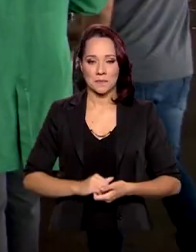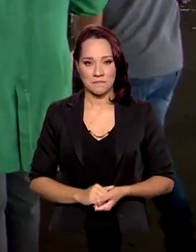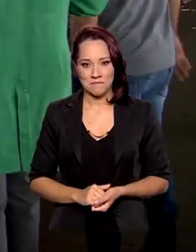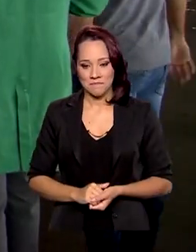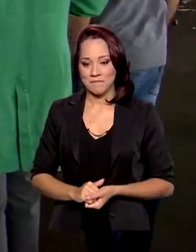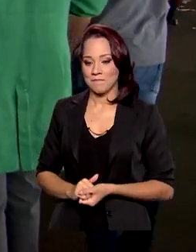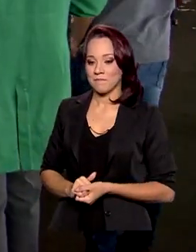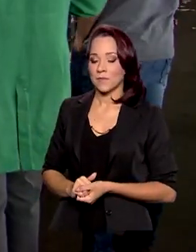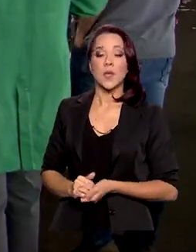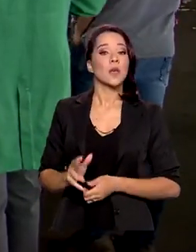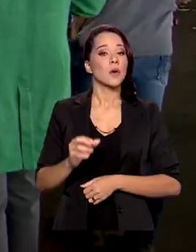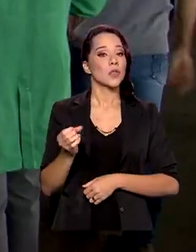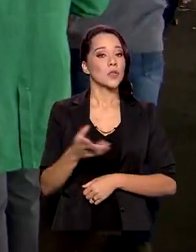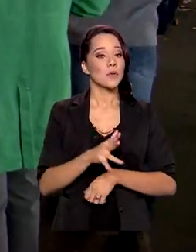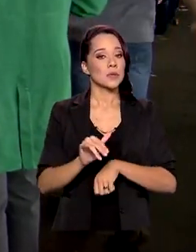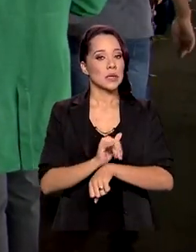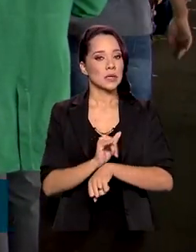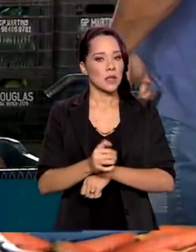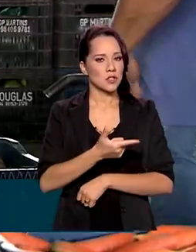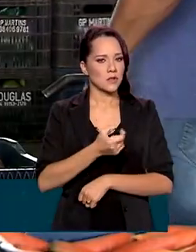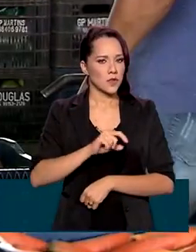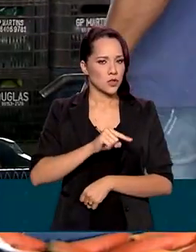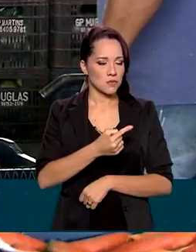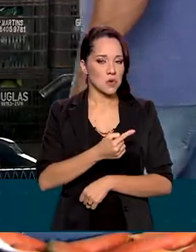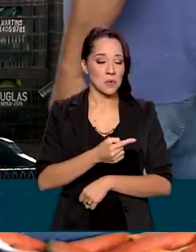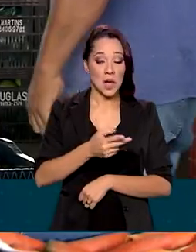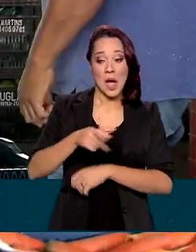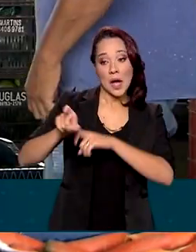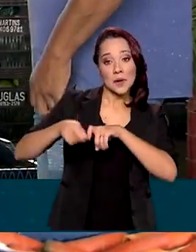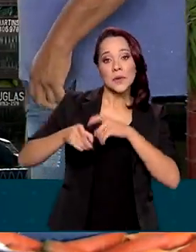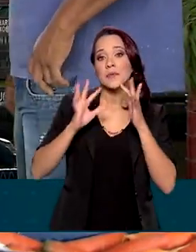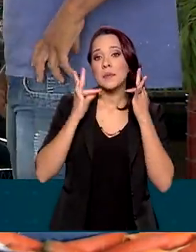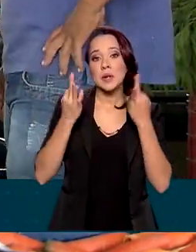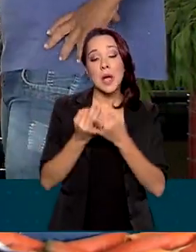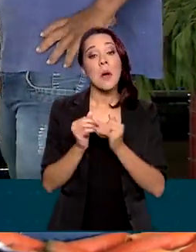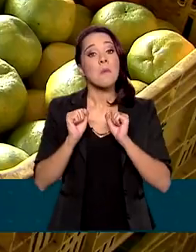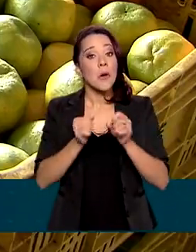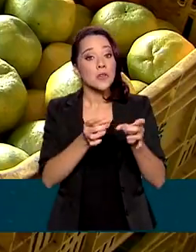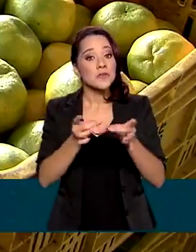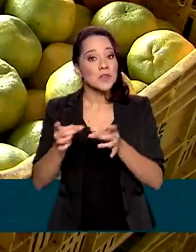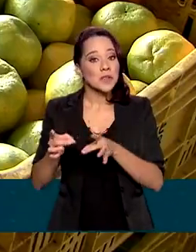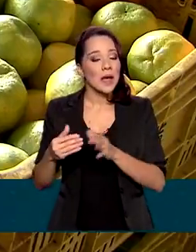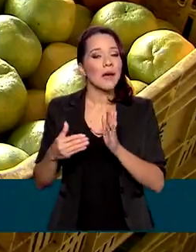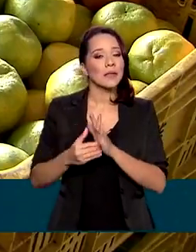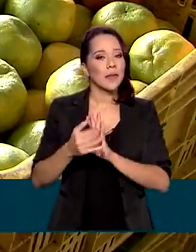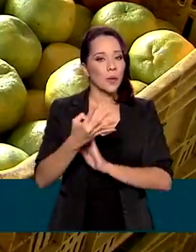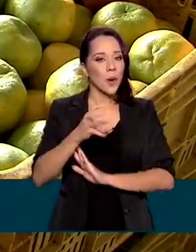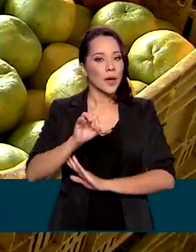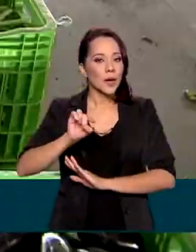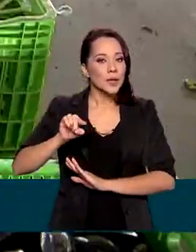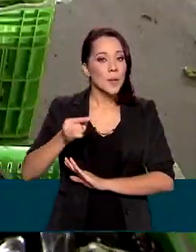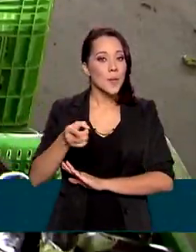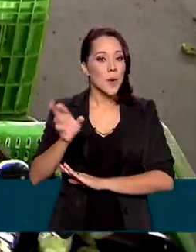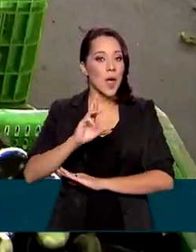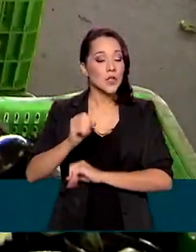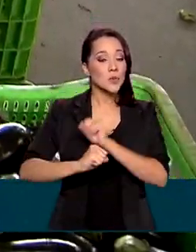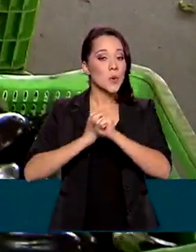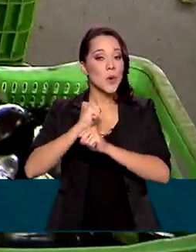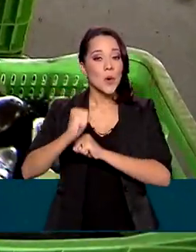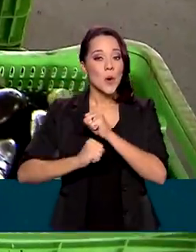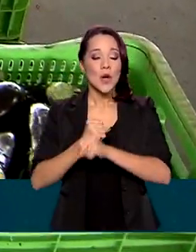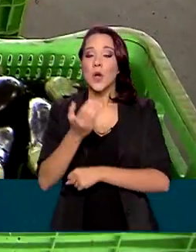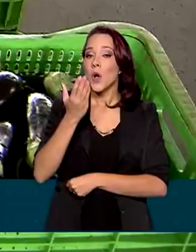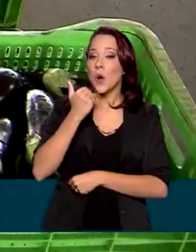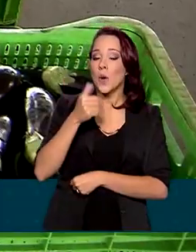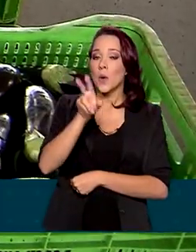Com a medida, em vez de 20 mil, os agricultores familiares vão poder vender 40 mil reais por ano em alimentos que